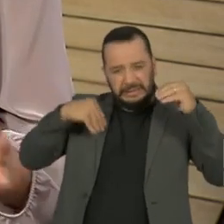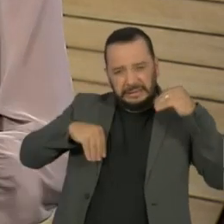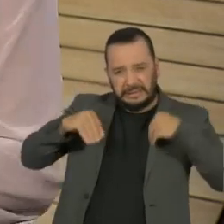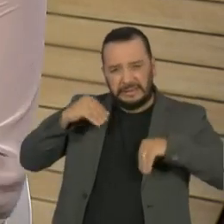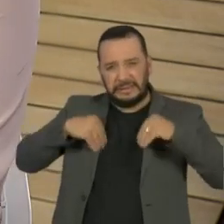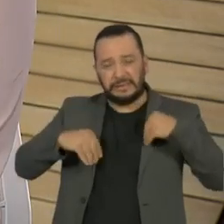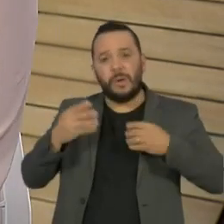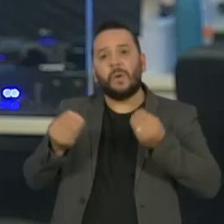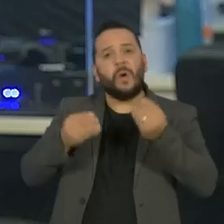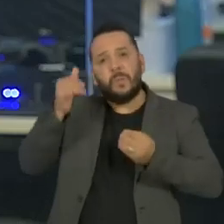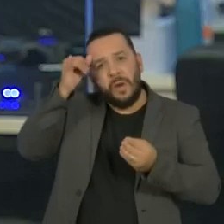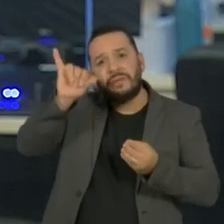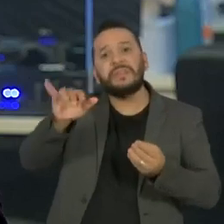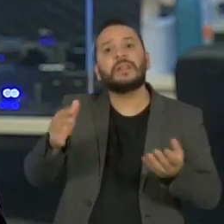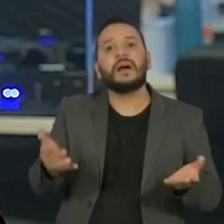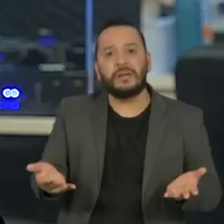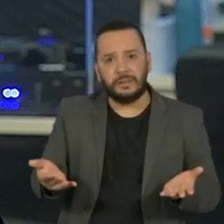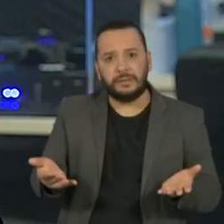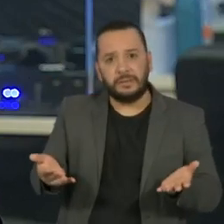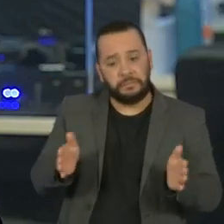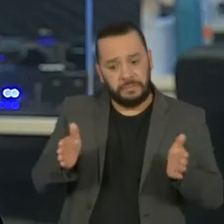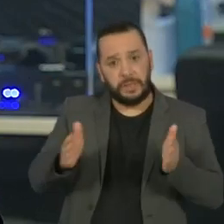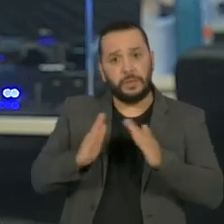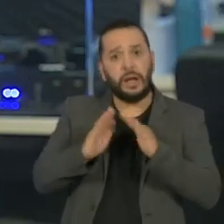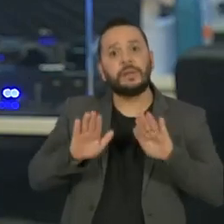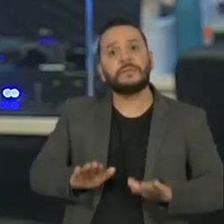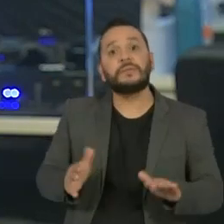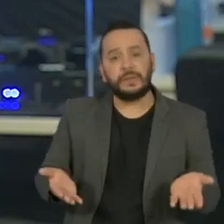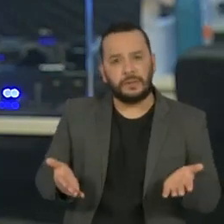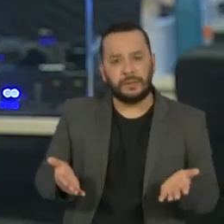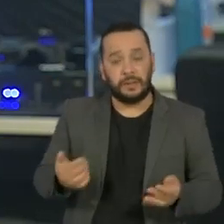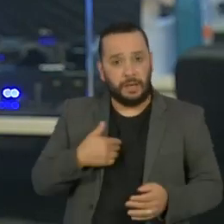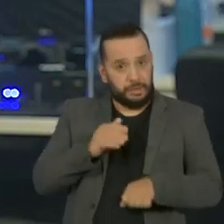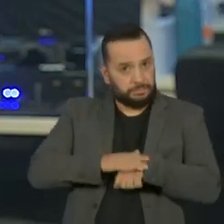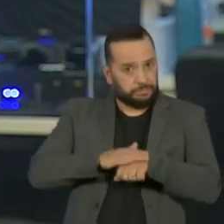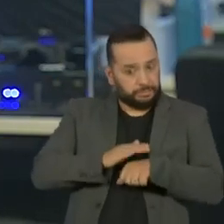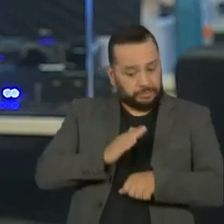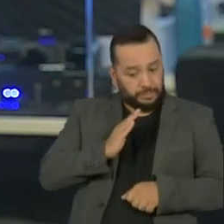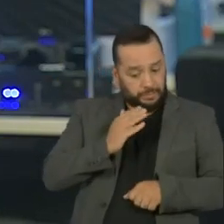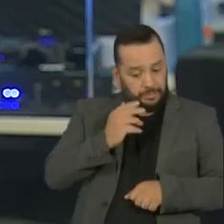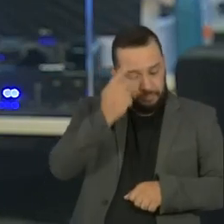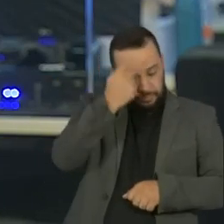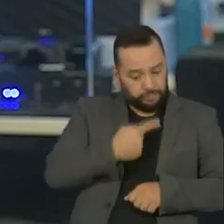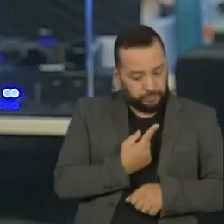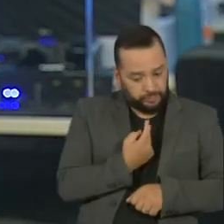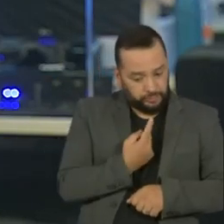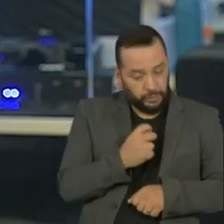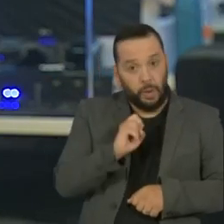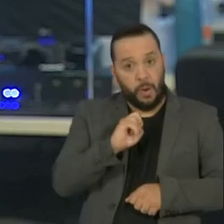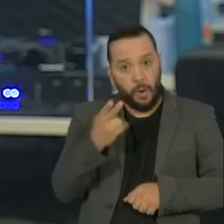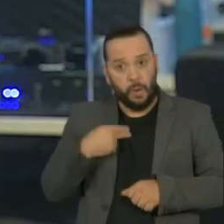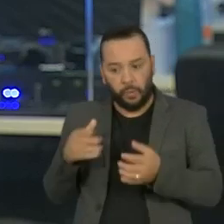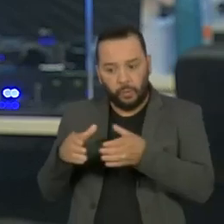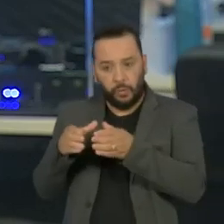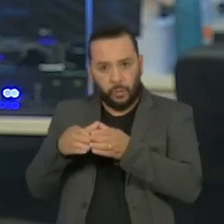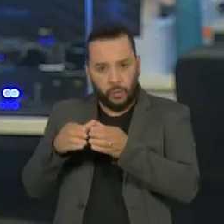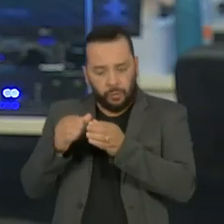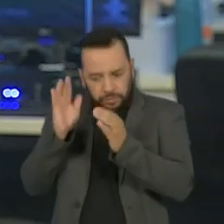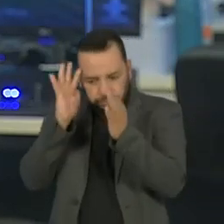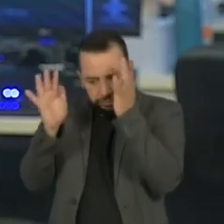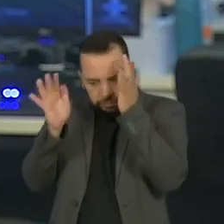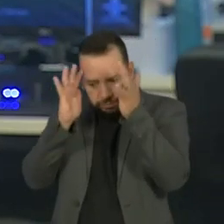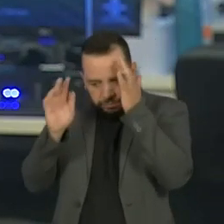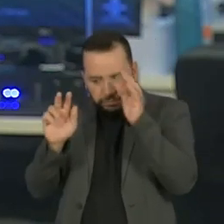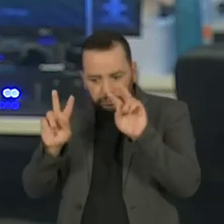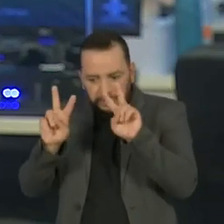em meio ao isolamento. Mas quanto disso é tarefa individual e quanto exige uma reflexão coletiva sobre o sistema